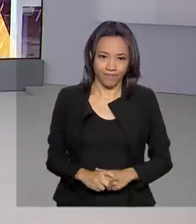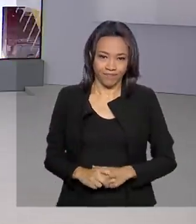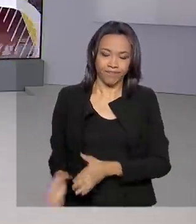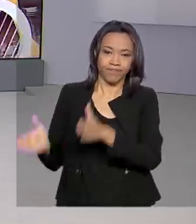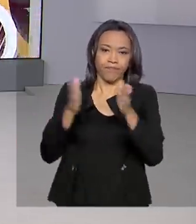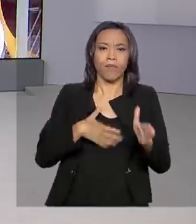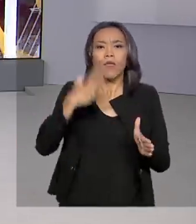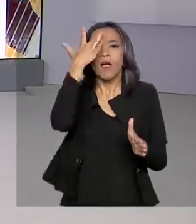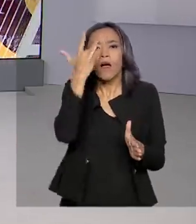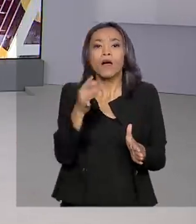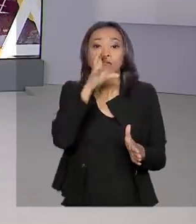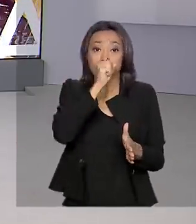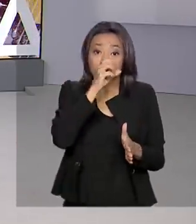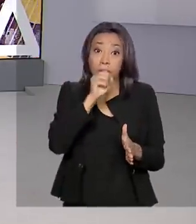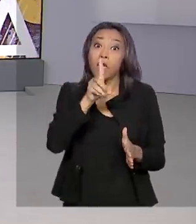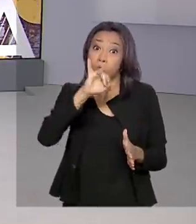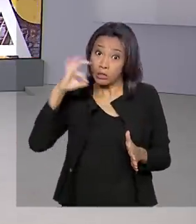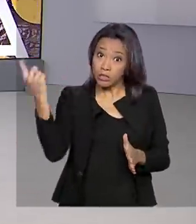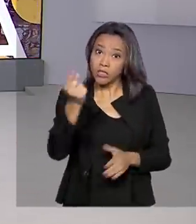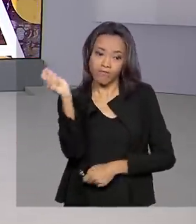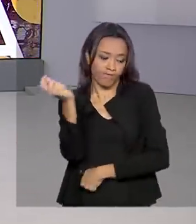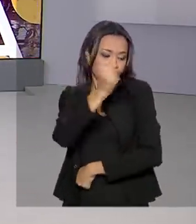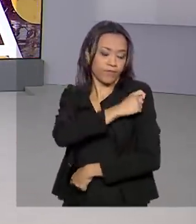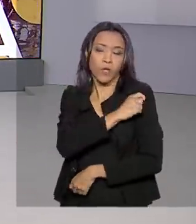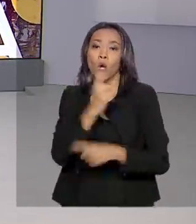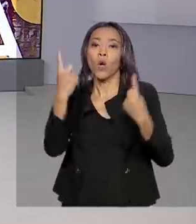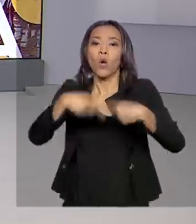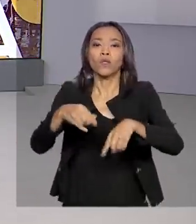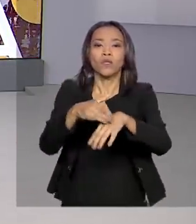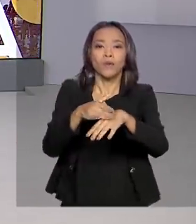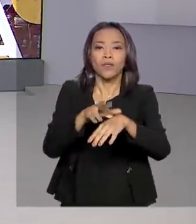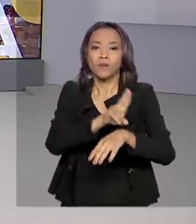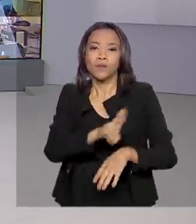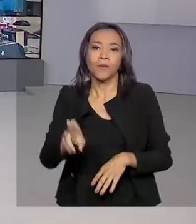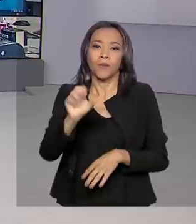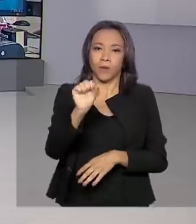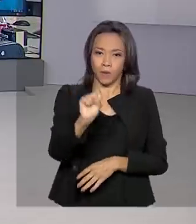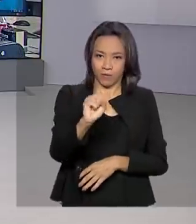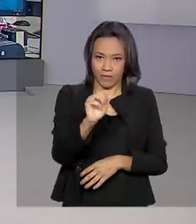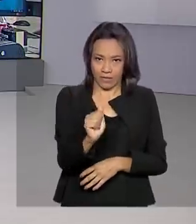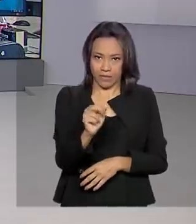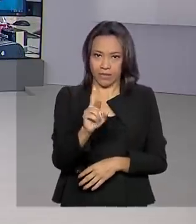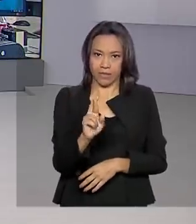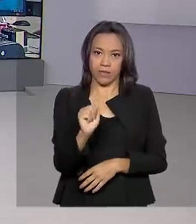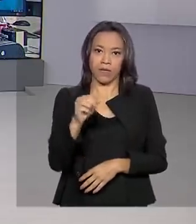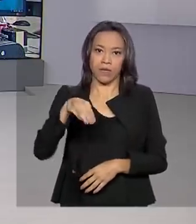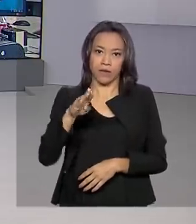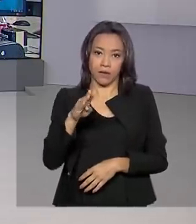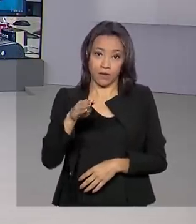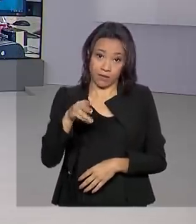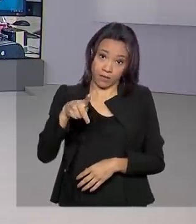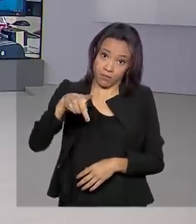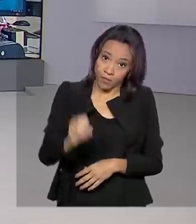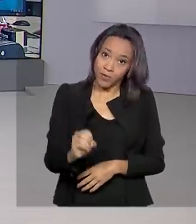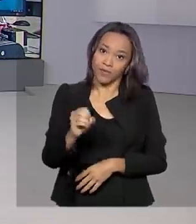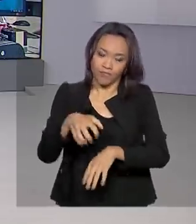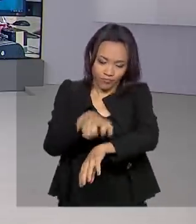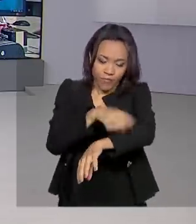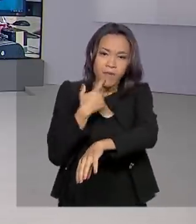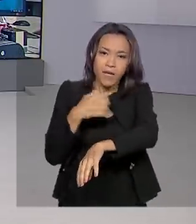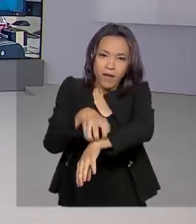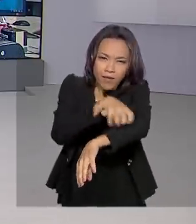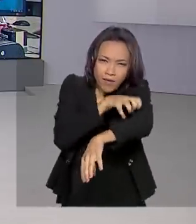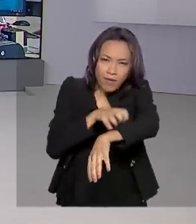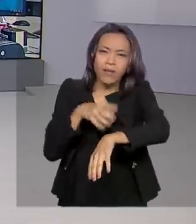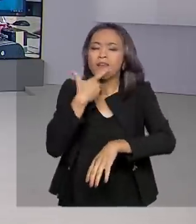Amanhã sábado é dia D de vacinação contra o sarampo. Vamos agora ao Rio de Janeiro. Thiago Pimenta, quem é que precisa se vacinar?